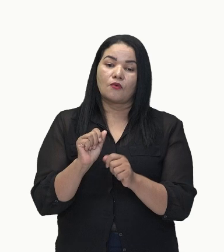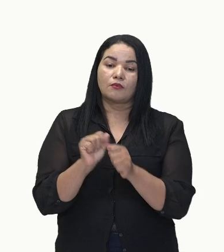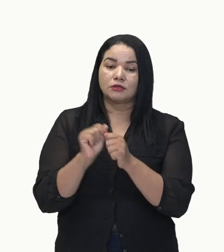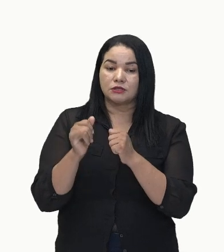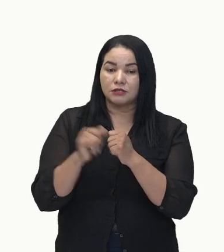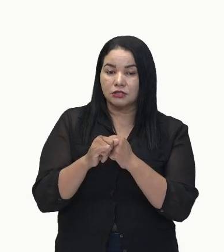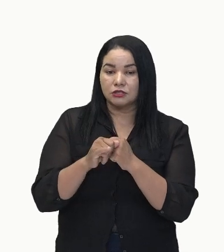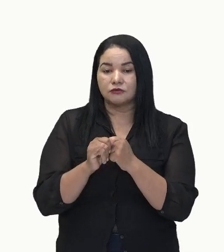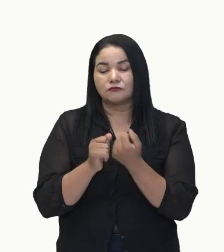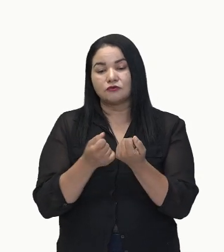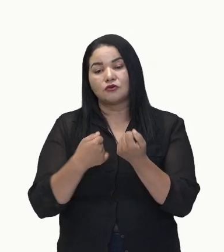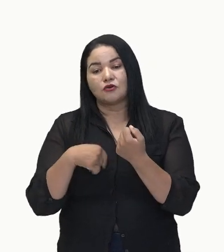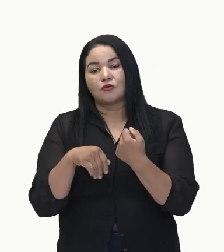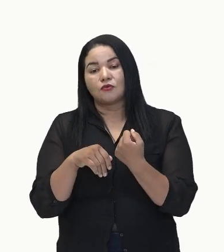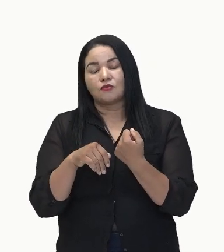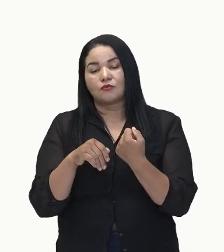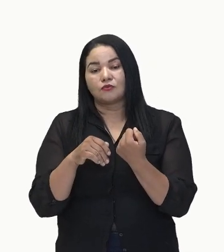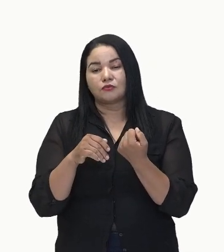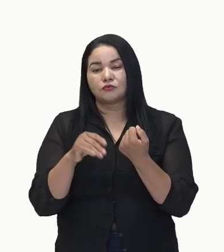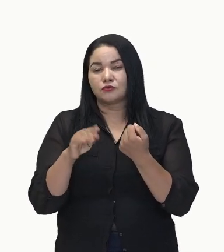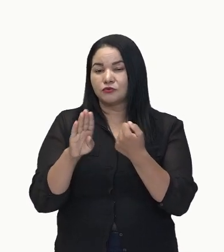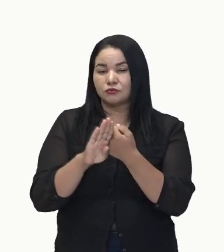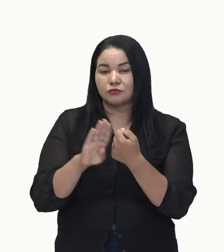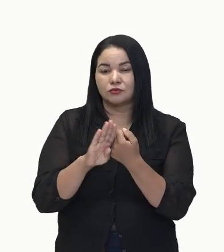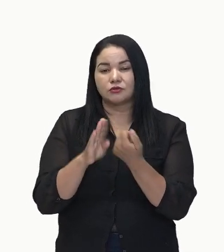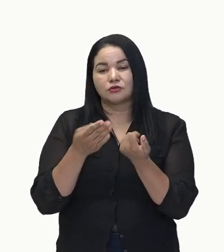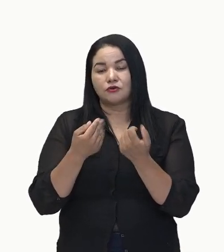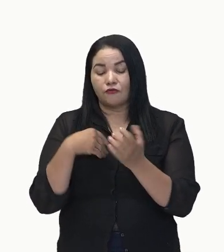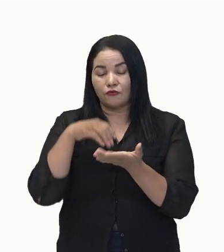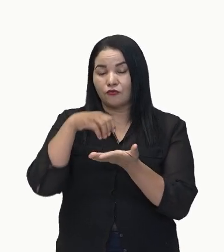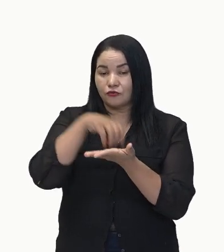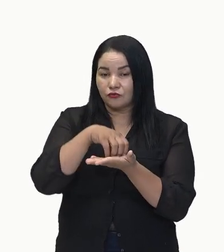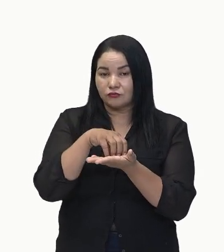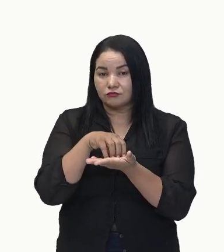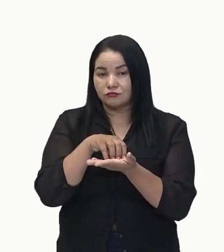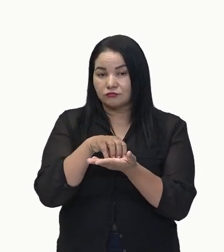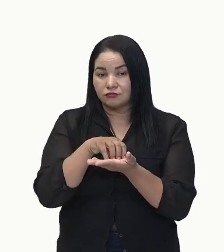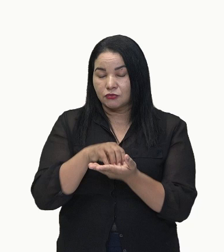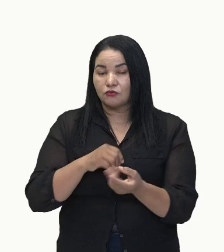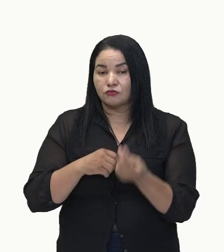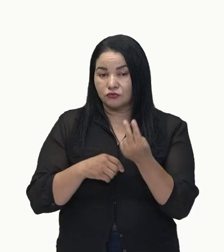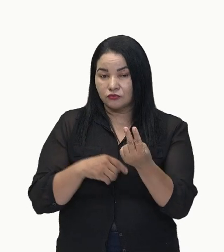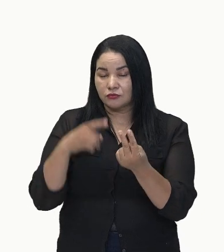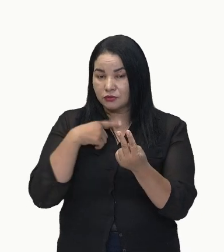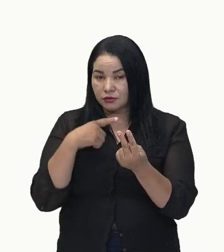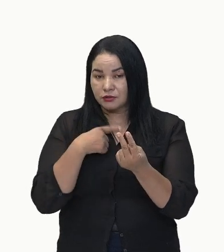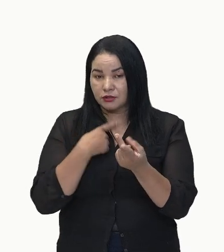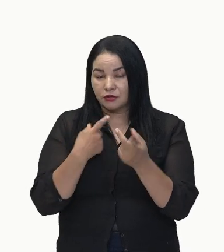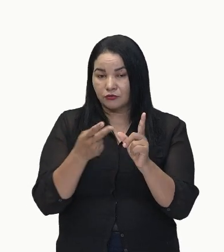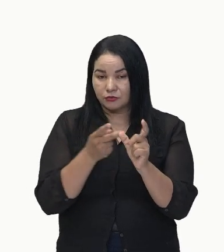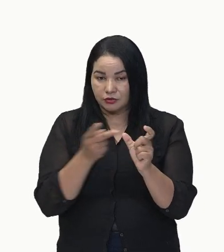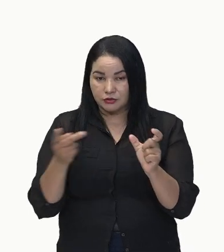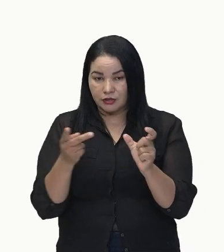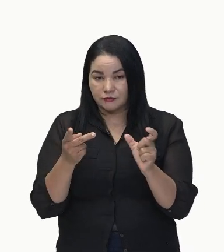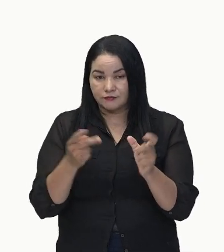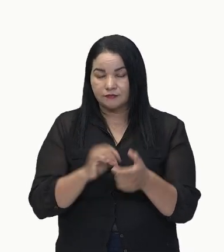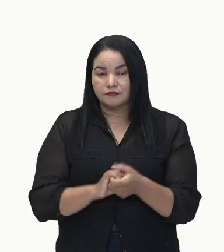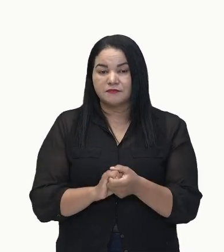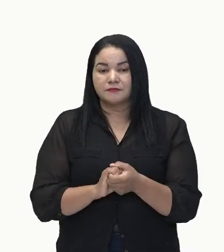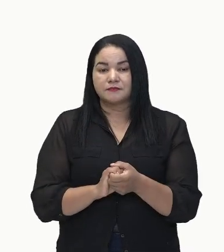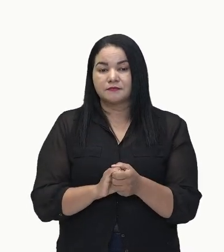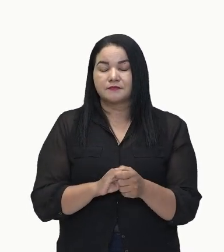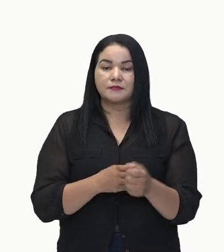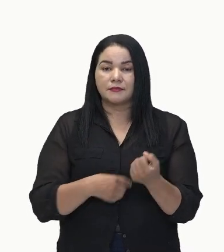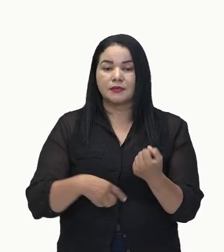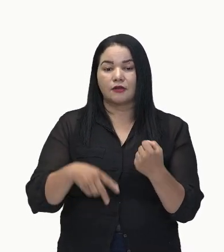substantivo, como núcleo. Os dois vai ter nesse predicado. Ok? Verbo significativo, um